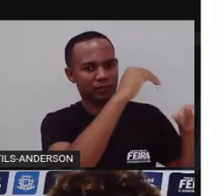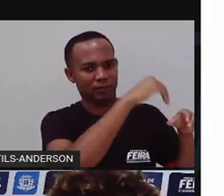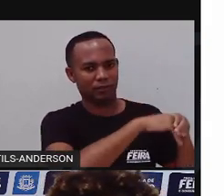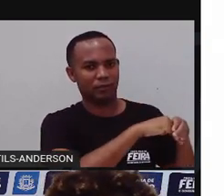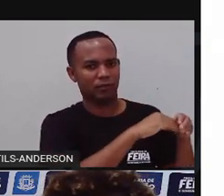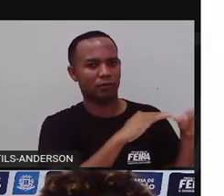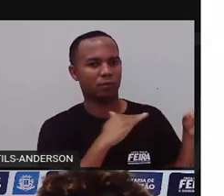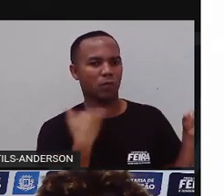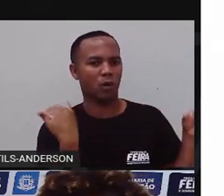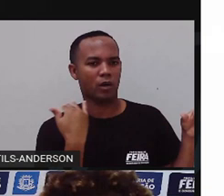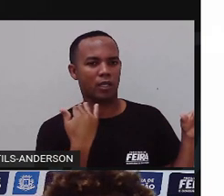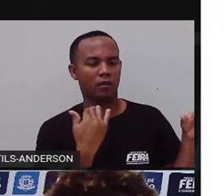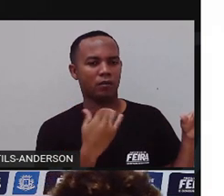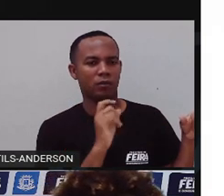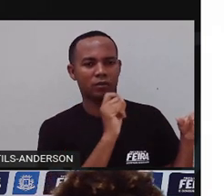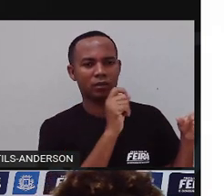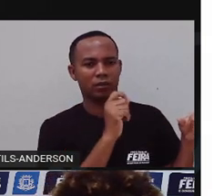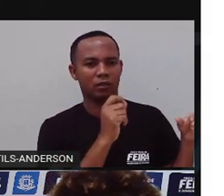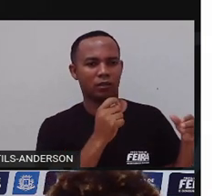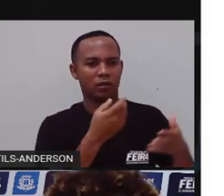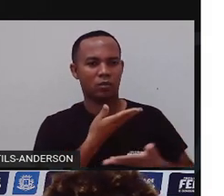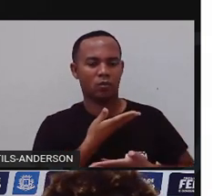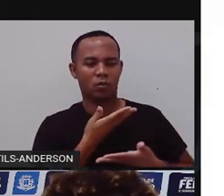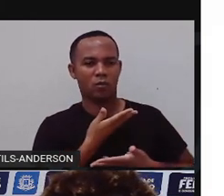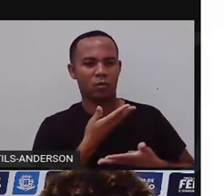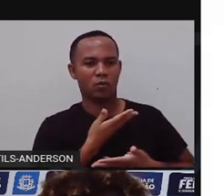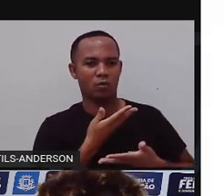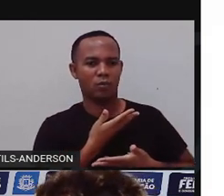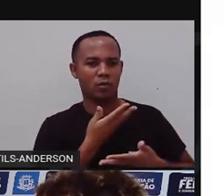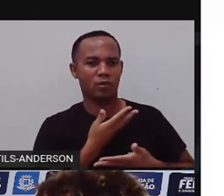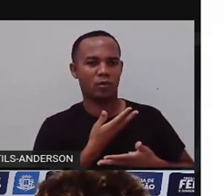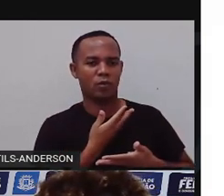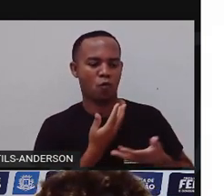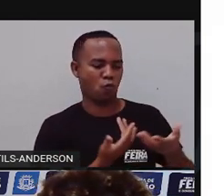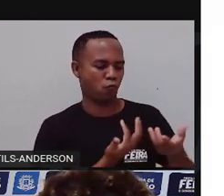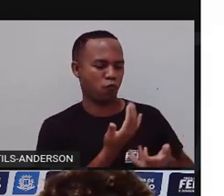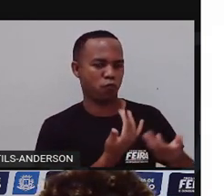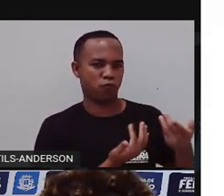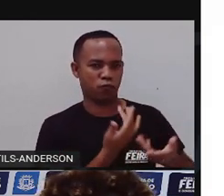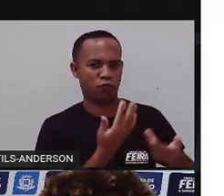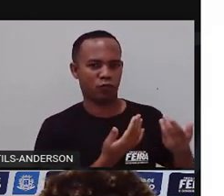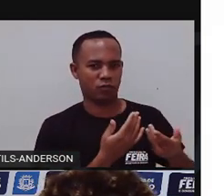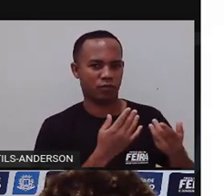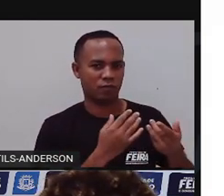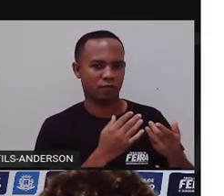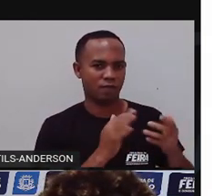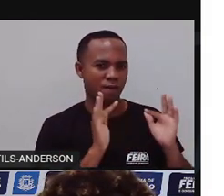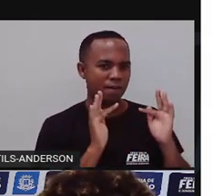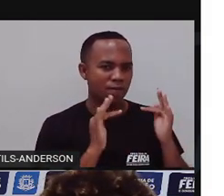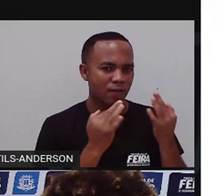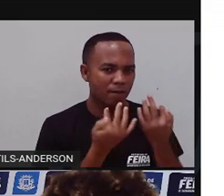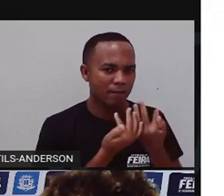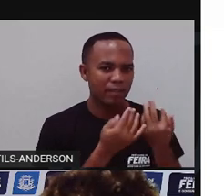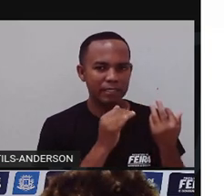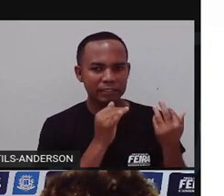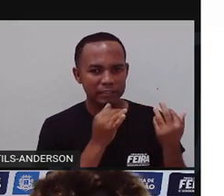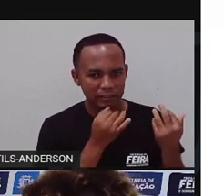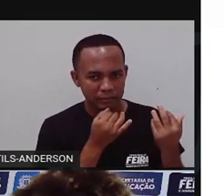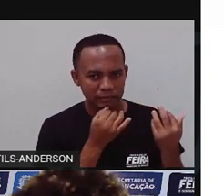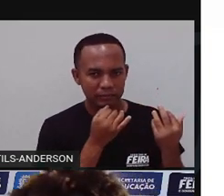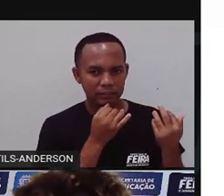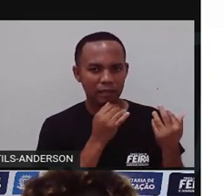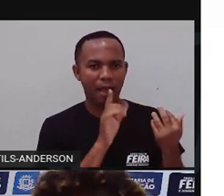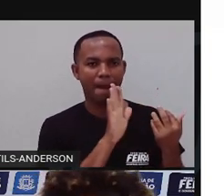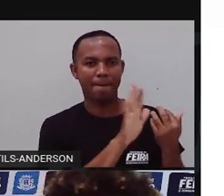morreu com o corpo todo derretido. A sua família ficou triste quando soube da notícia. Mas depois